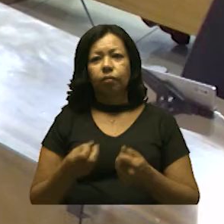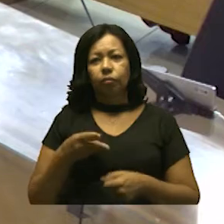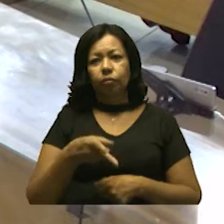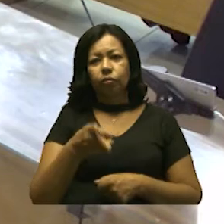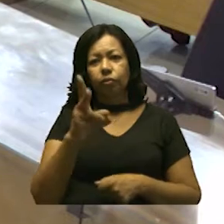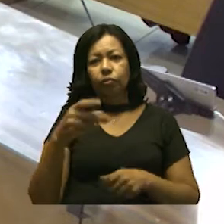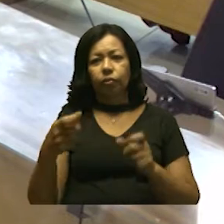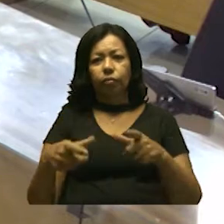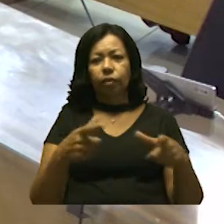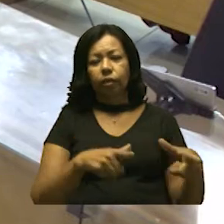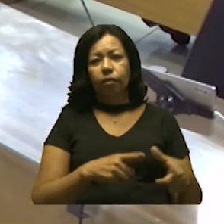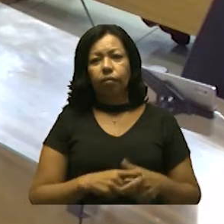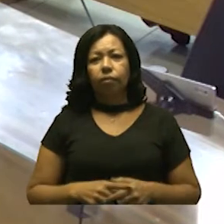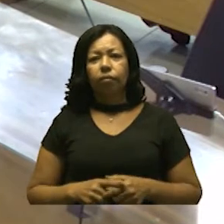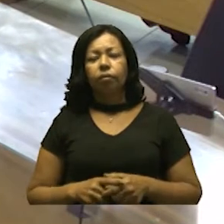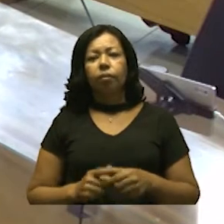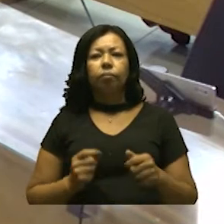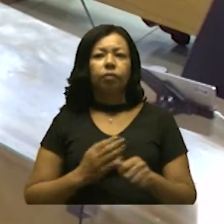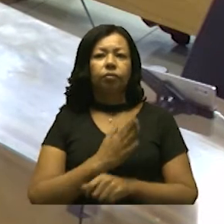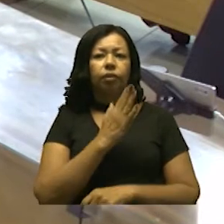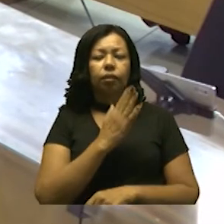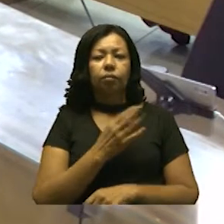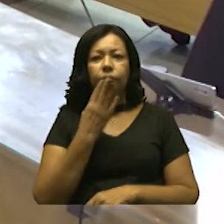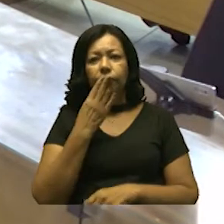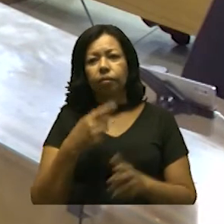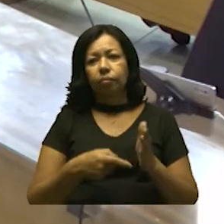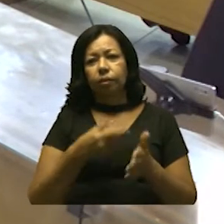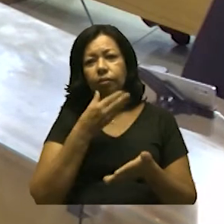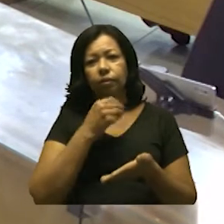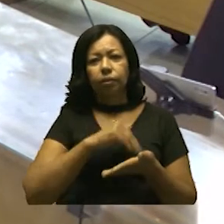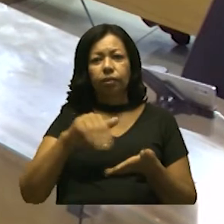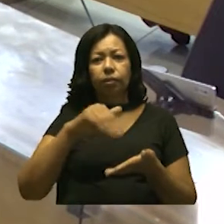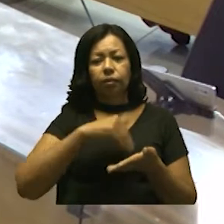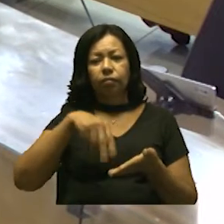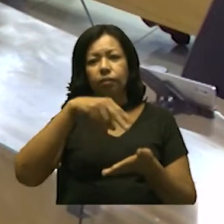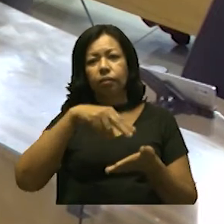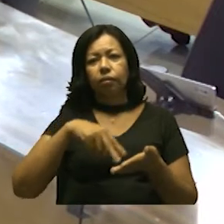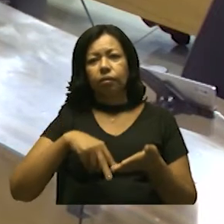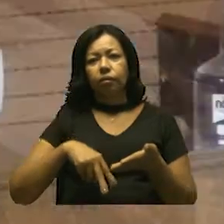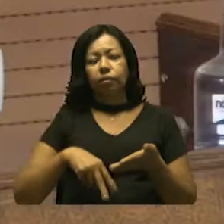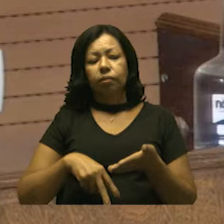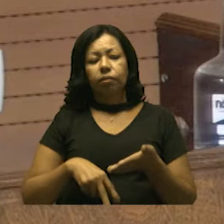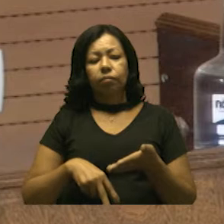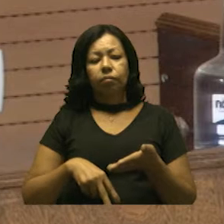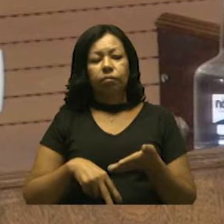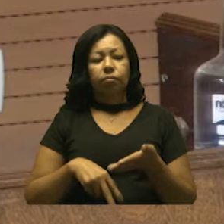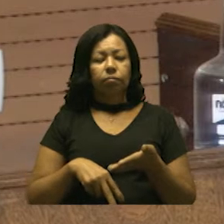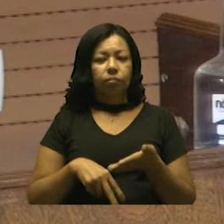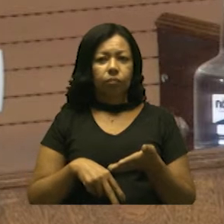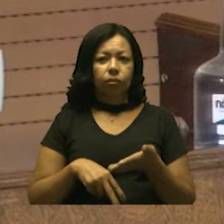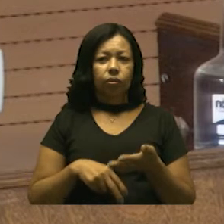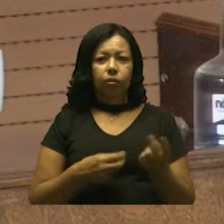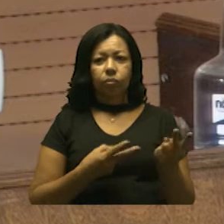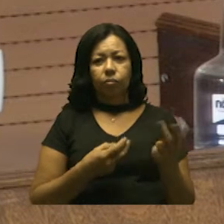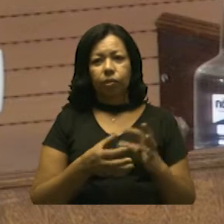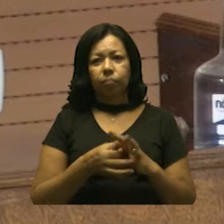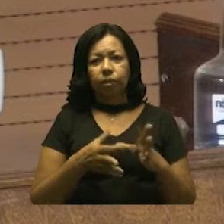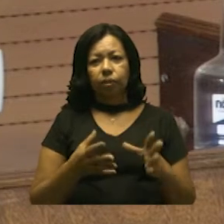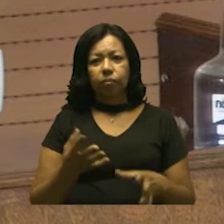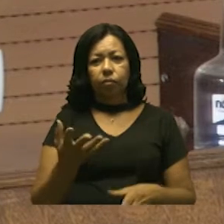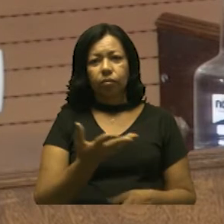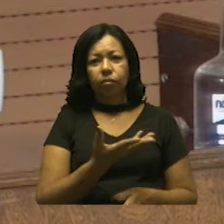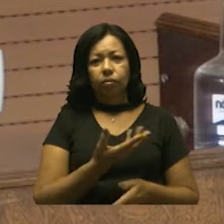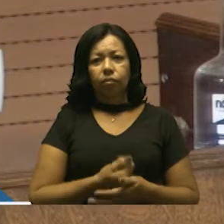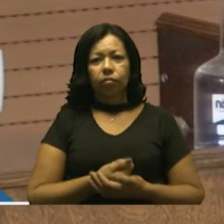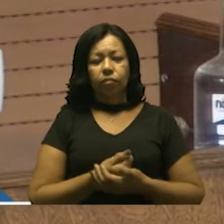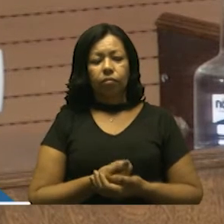aprovação, permanecem como se encontram. Aprovado. Solicito ao senhor primeiro secretário que proceda a leitura conforme a